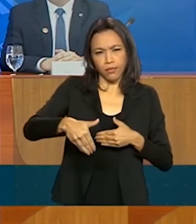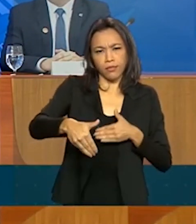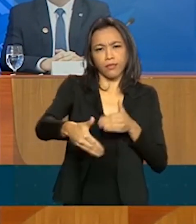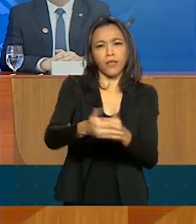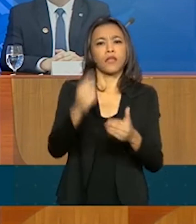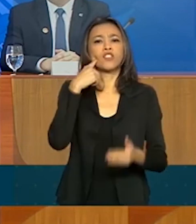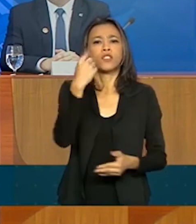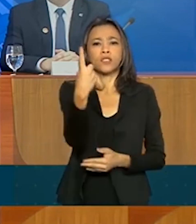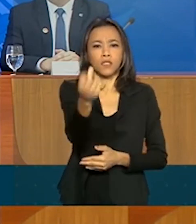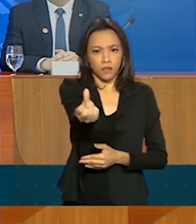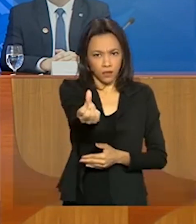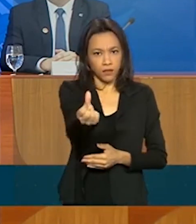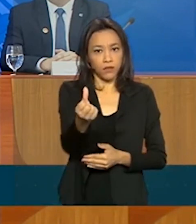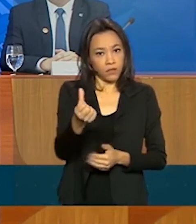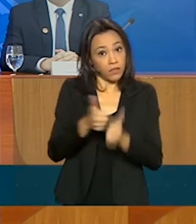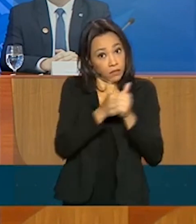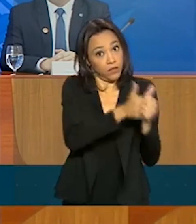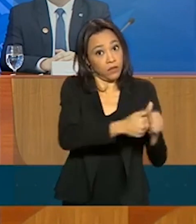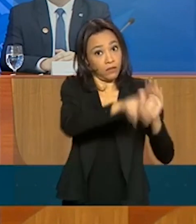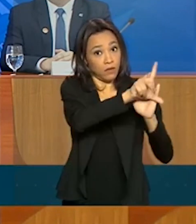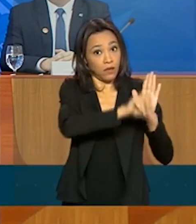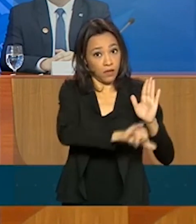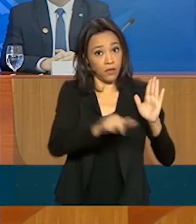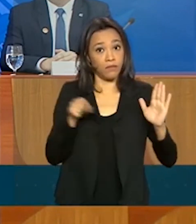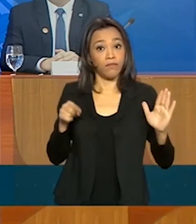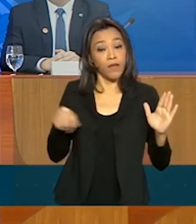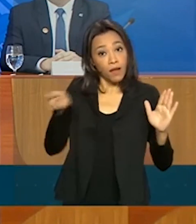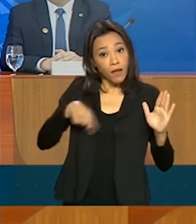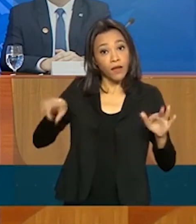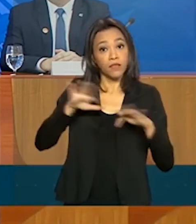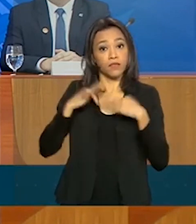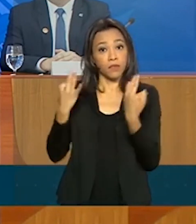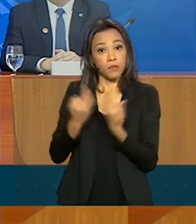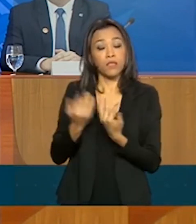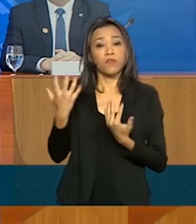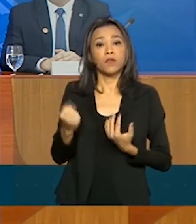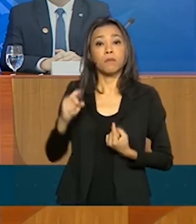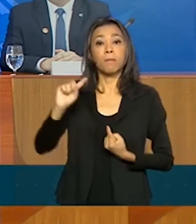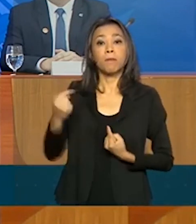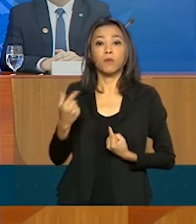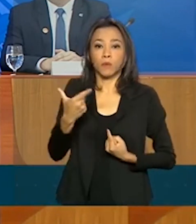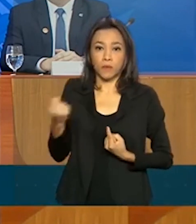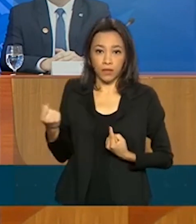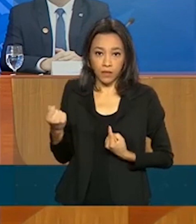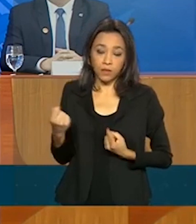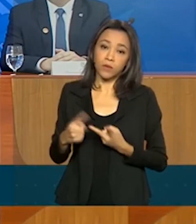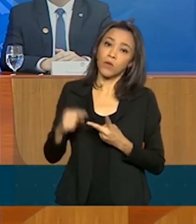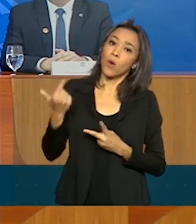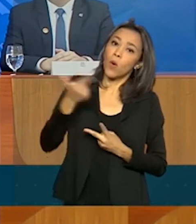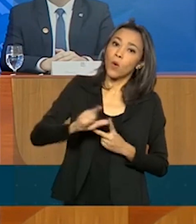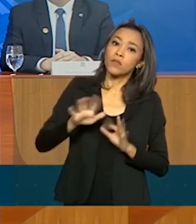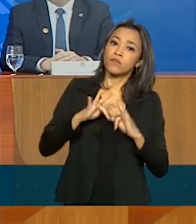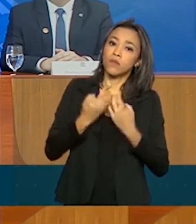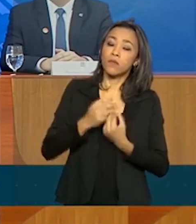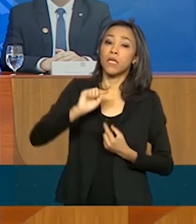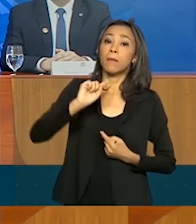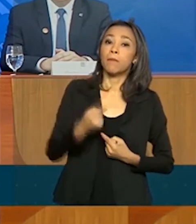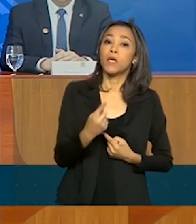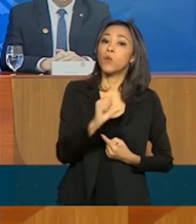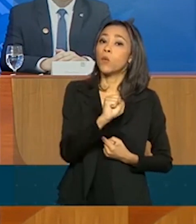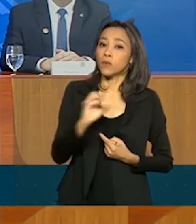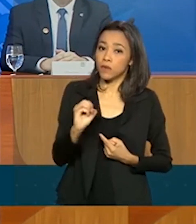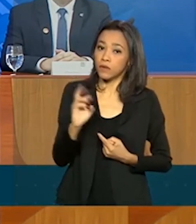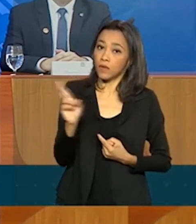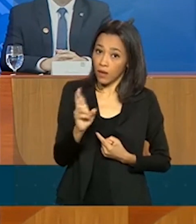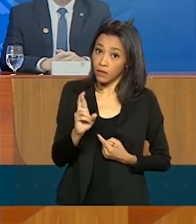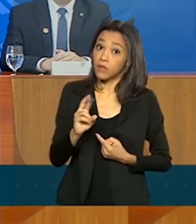direitinho, como determina a lei, aquelas famílias que vão receber 1.200 e aquelas famílias que vão receber 1.800 reais. E